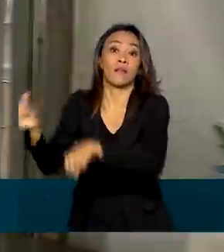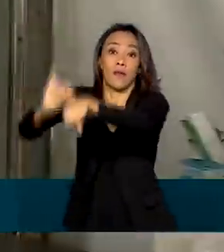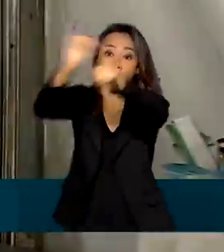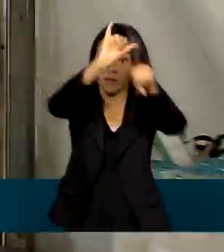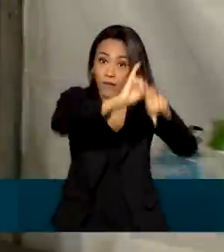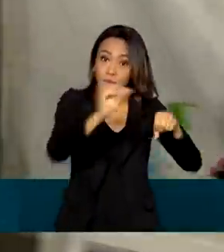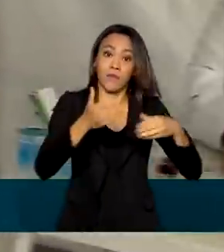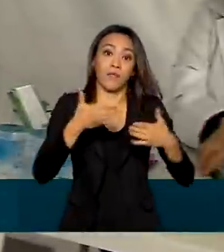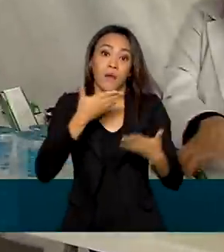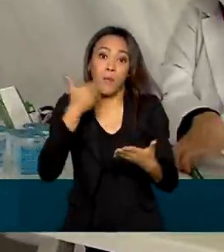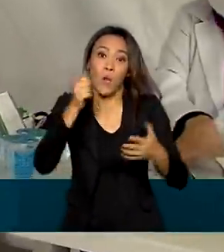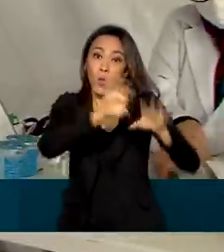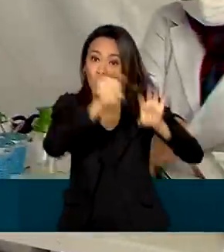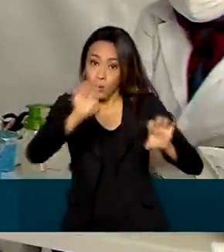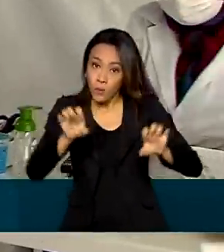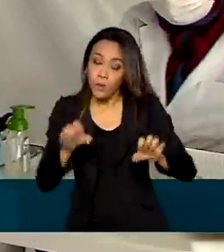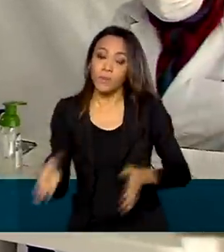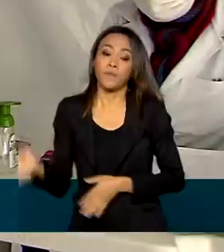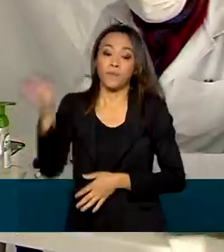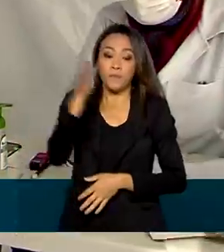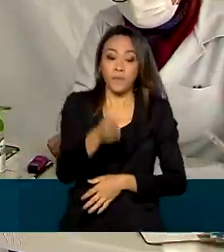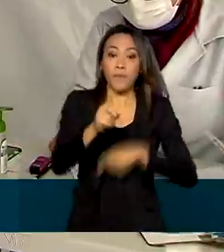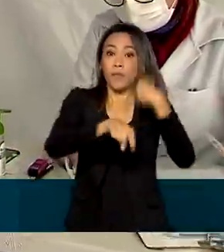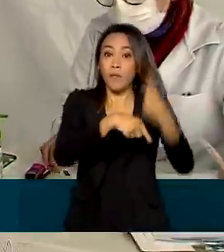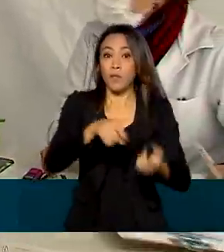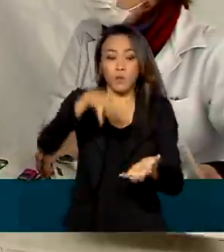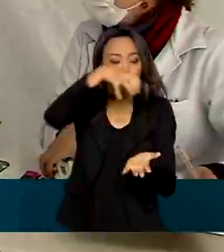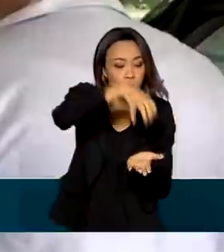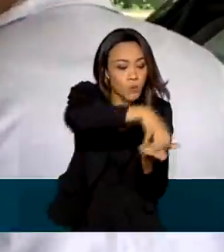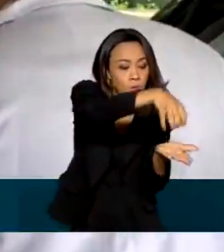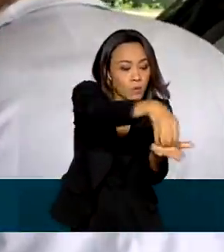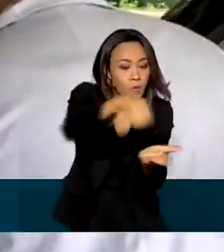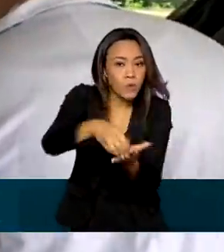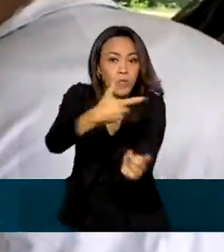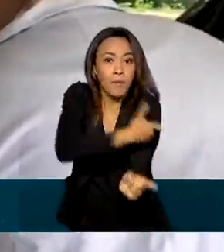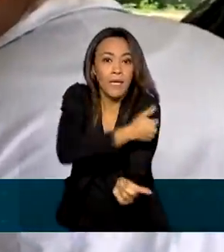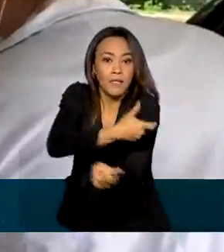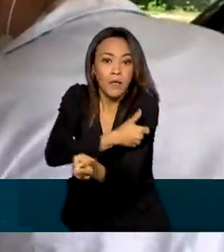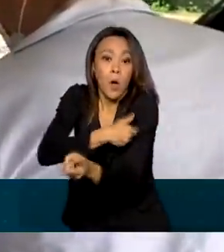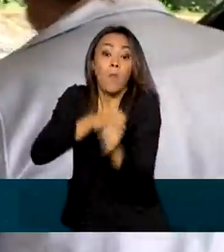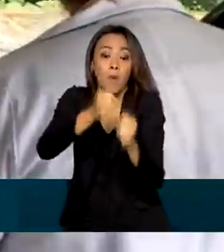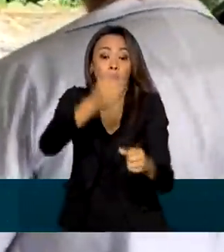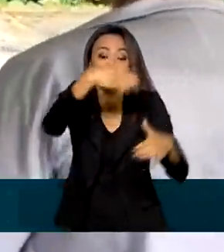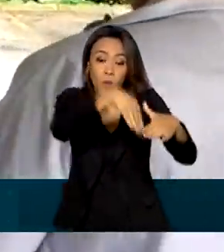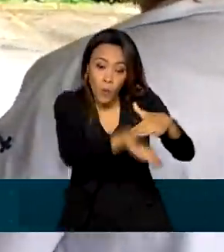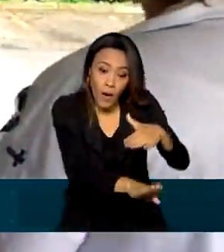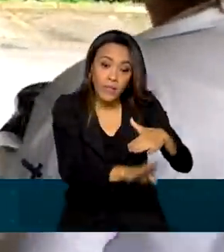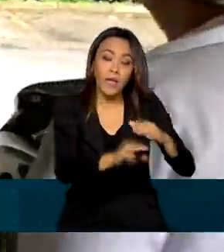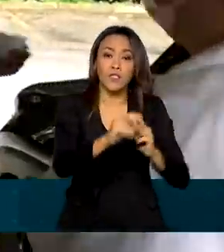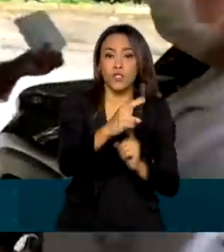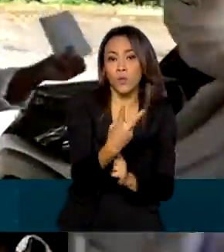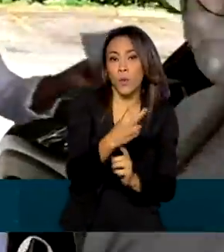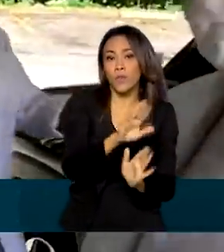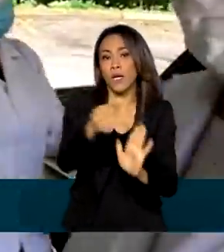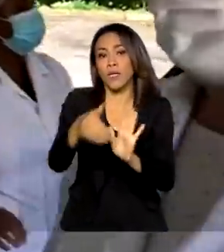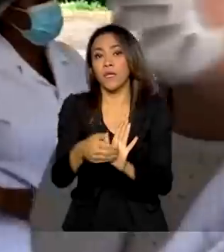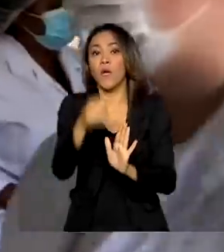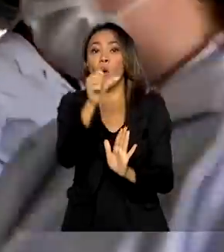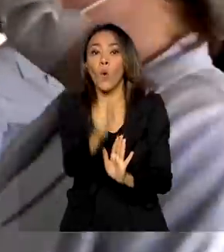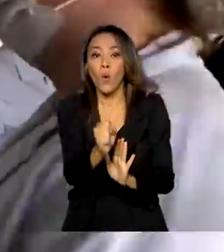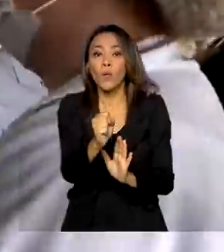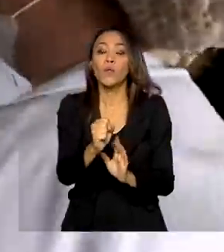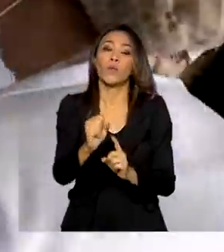Depois, nos postos de aplicação, podem ficar guardadas em temperaturas de 2 a 8 graus